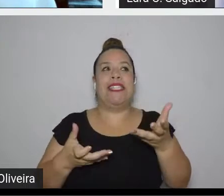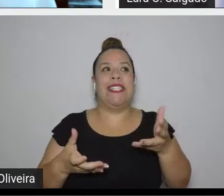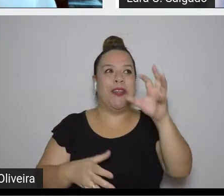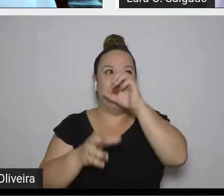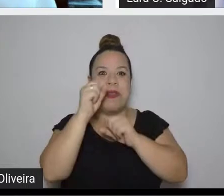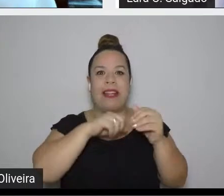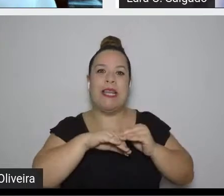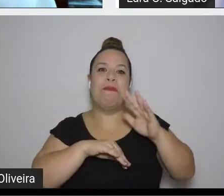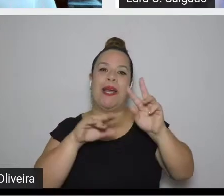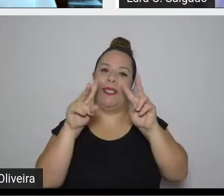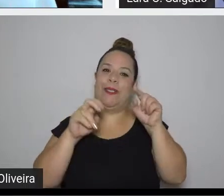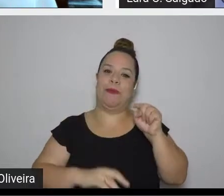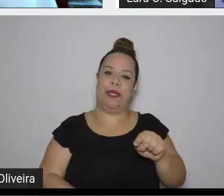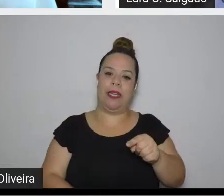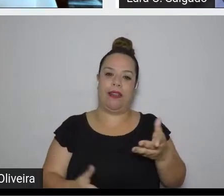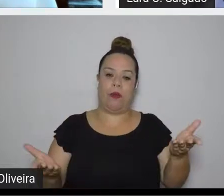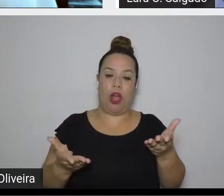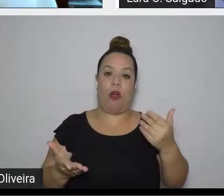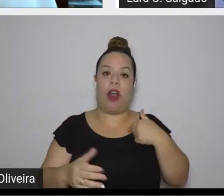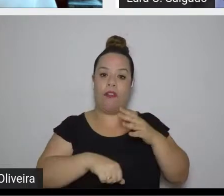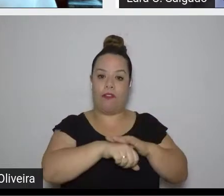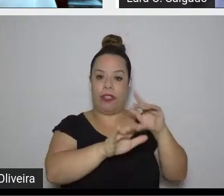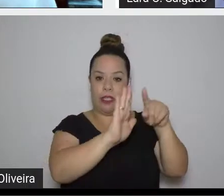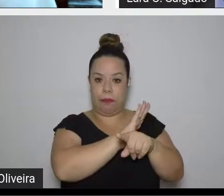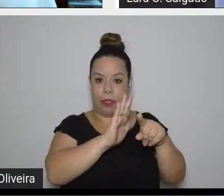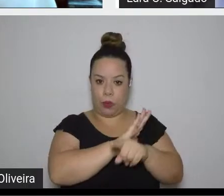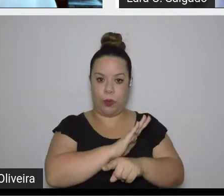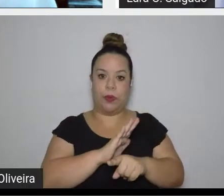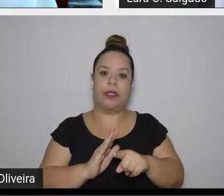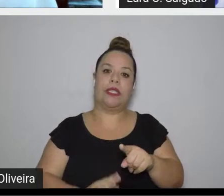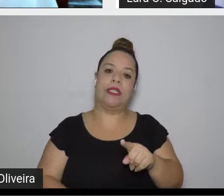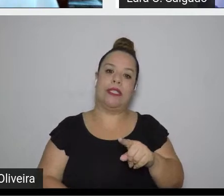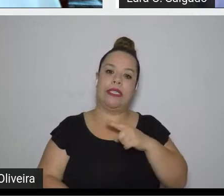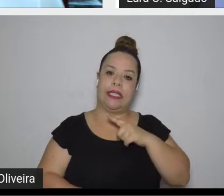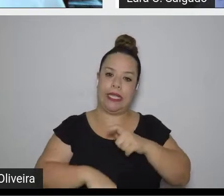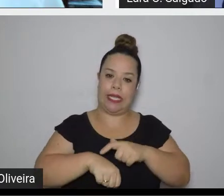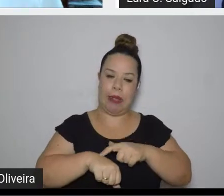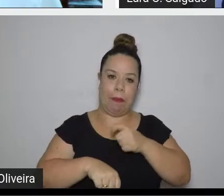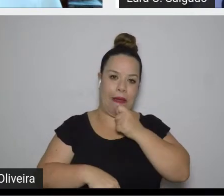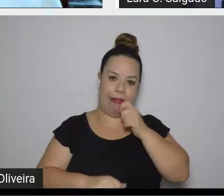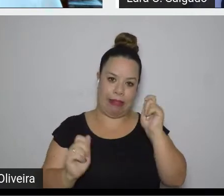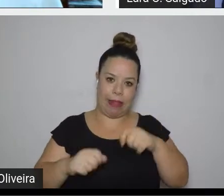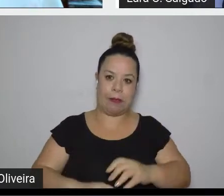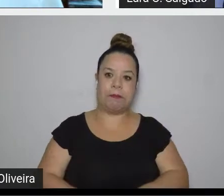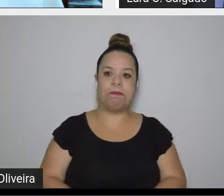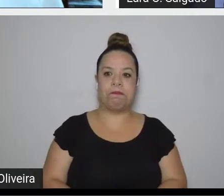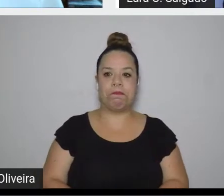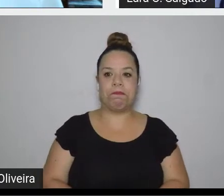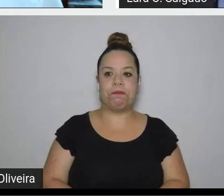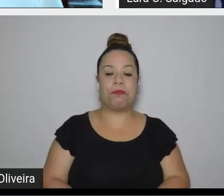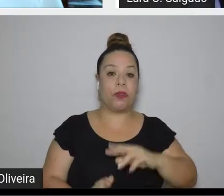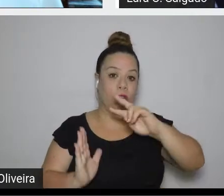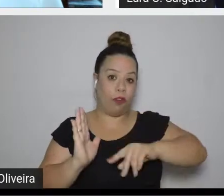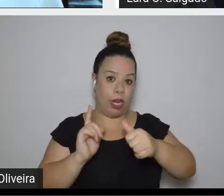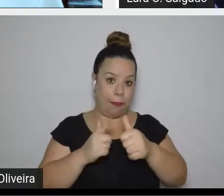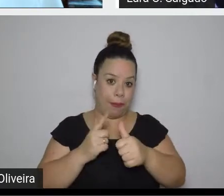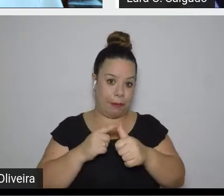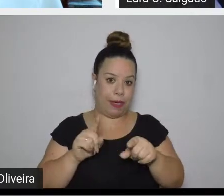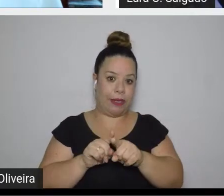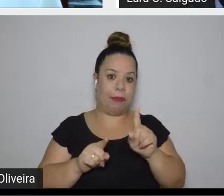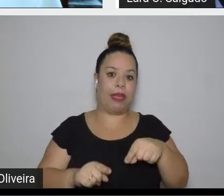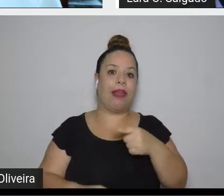vou passar para as perguntas como a gente ainda tem um tempinho. Vou ler a primeira aqui da Carolina Lima.